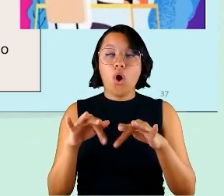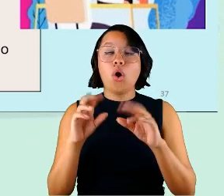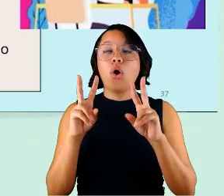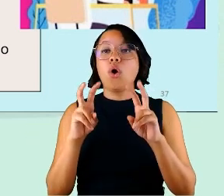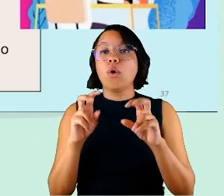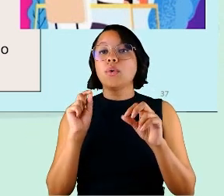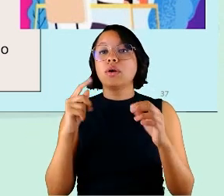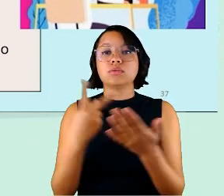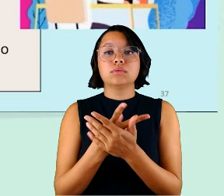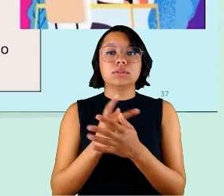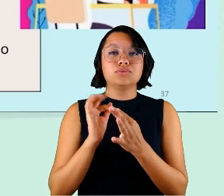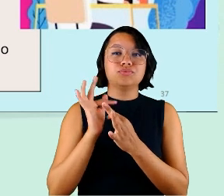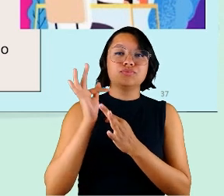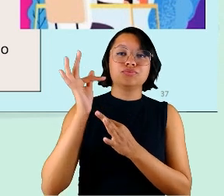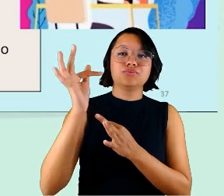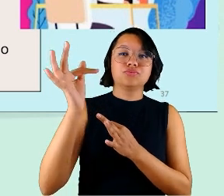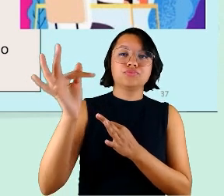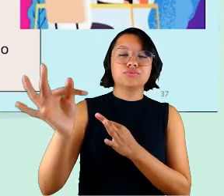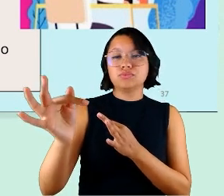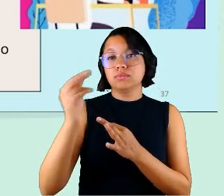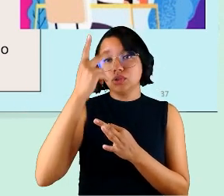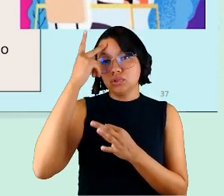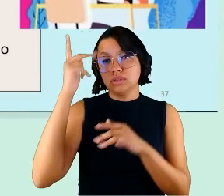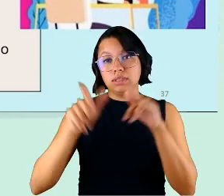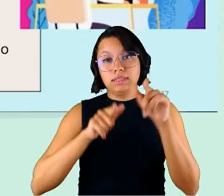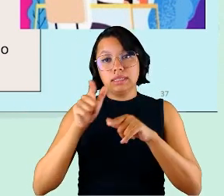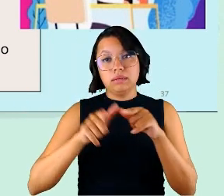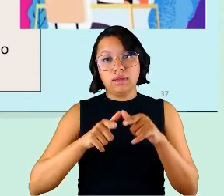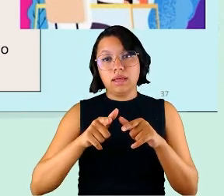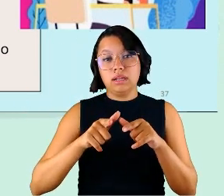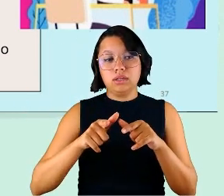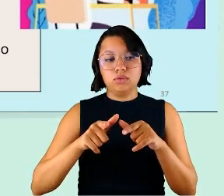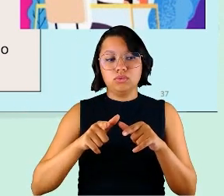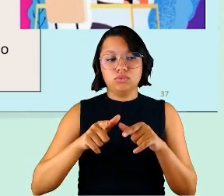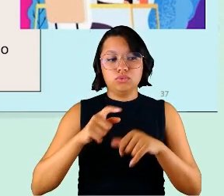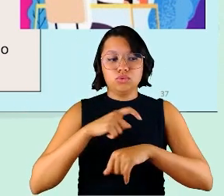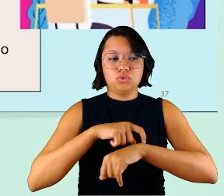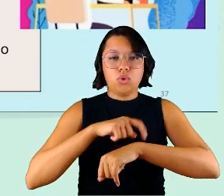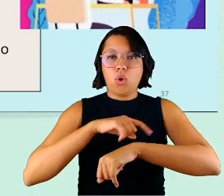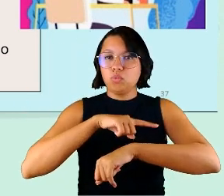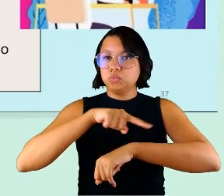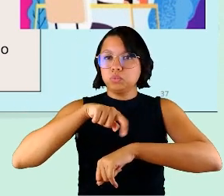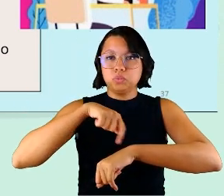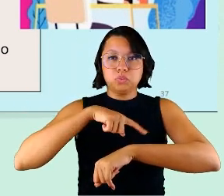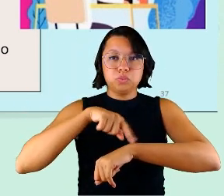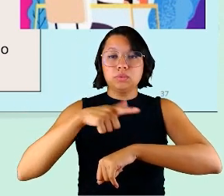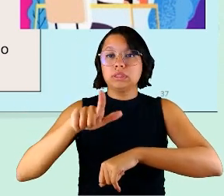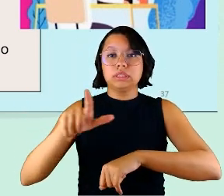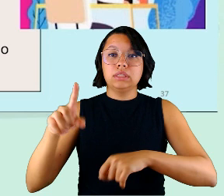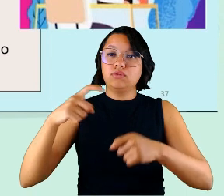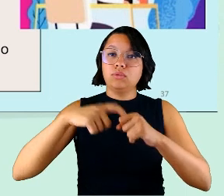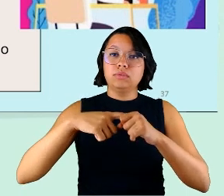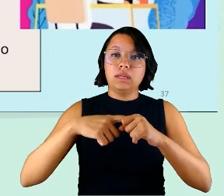acontece em longo prazo com pessoas que trabalham o tempo integral sem retornar à sua instituição